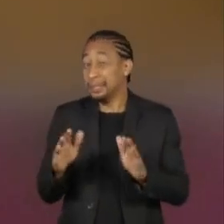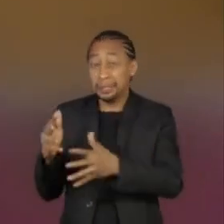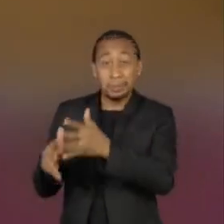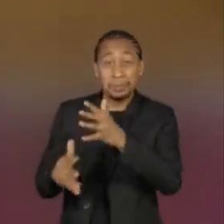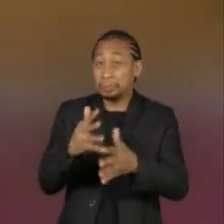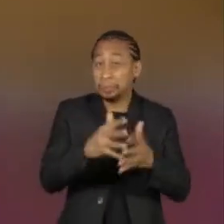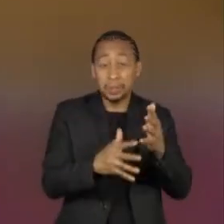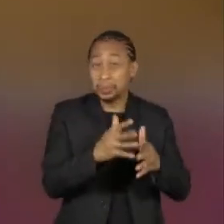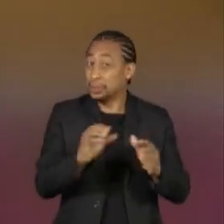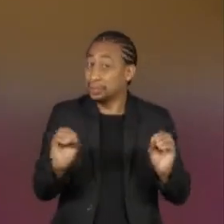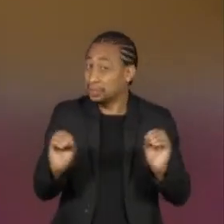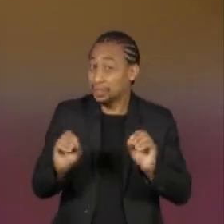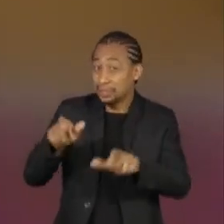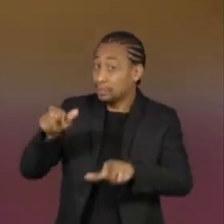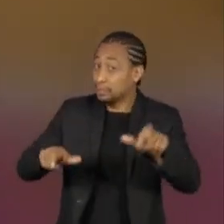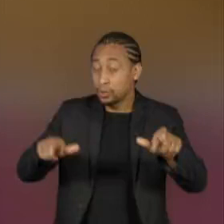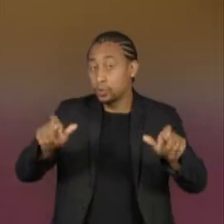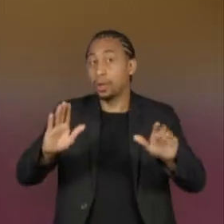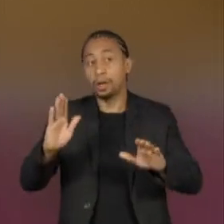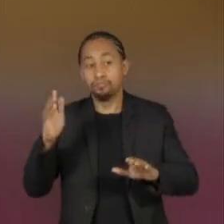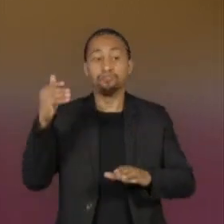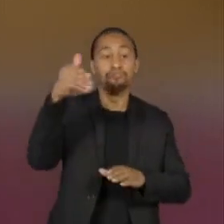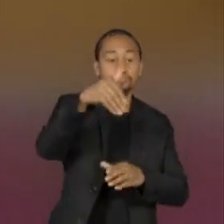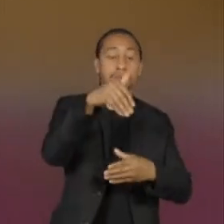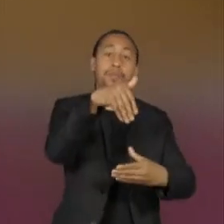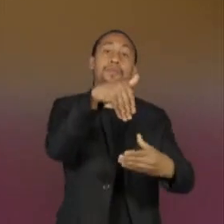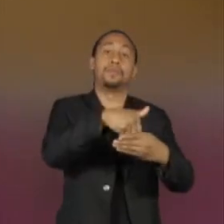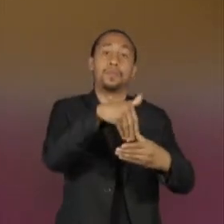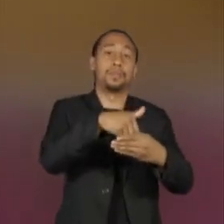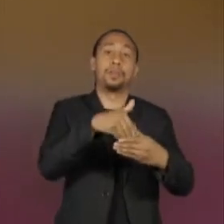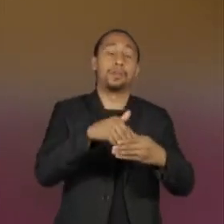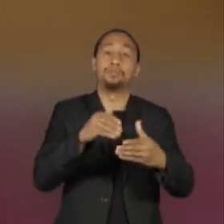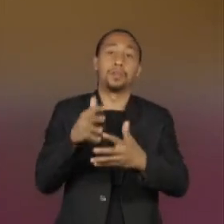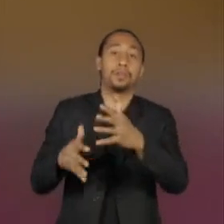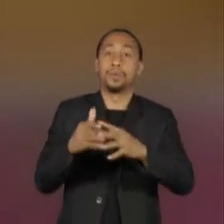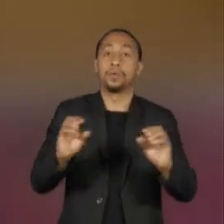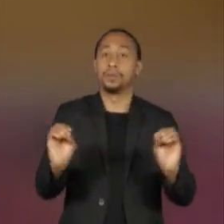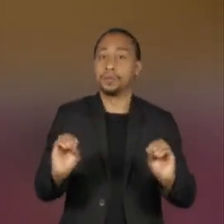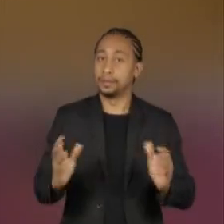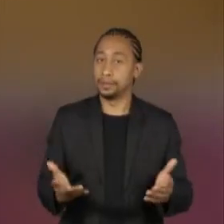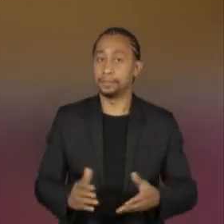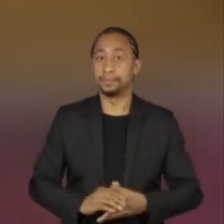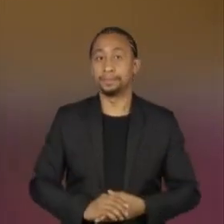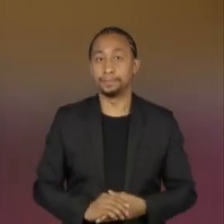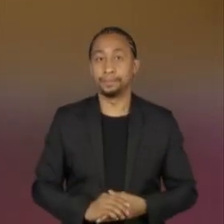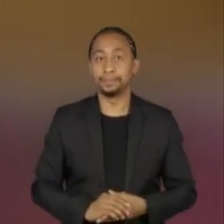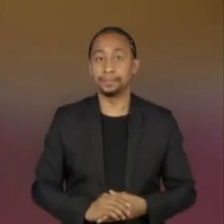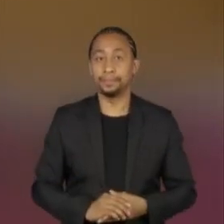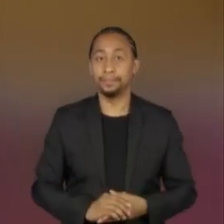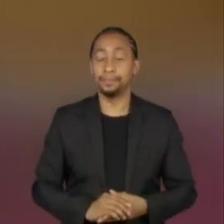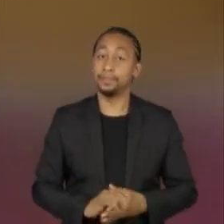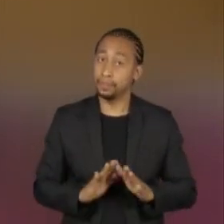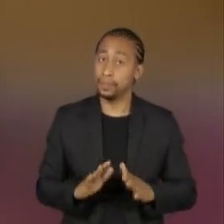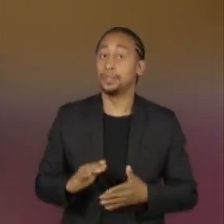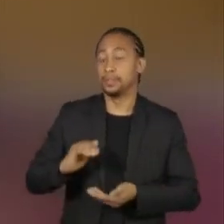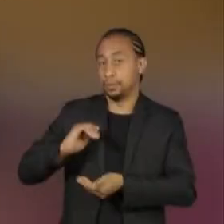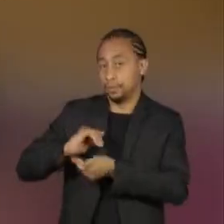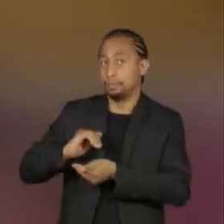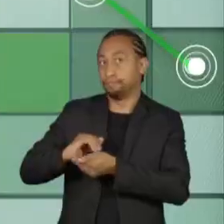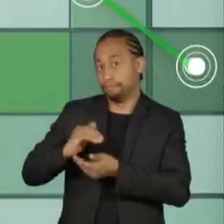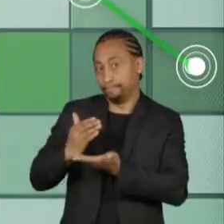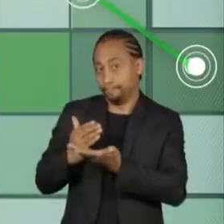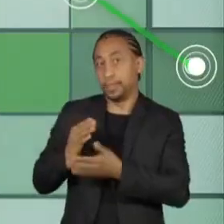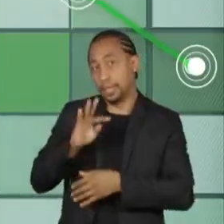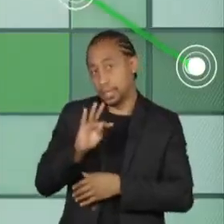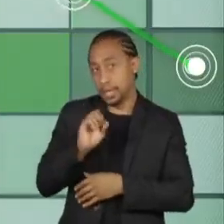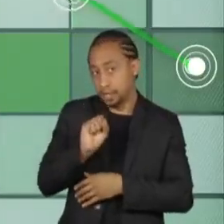os eleitores de chegarem às suas sessões eleitorais. O presidente do TSE garantiu que vai estudar